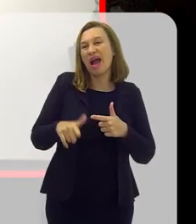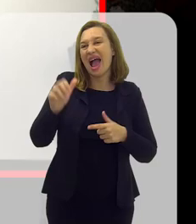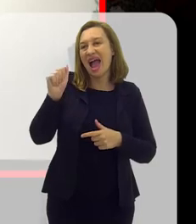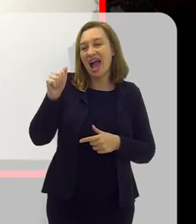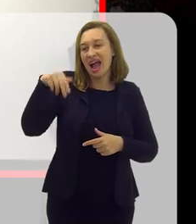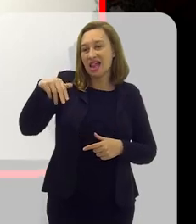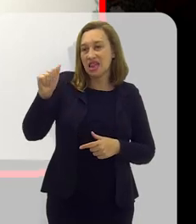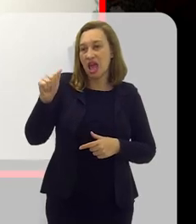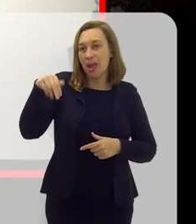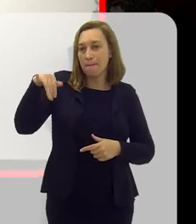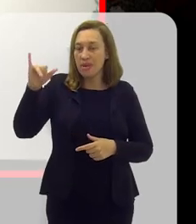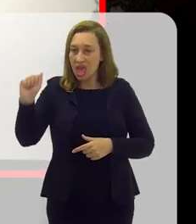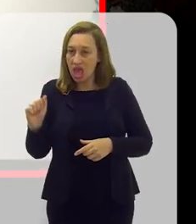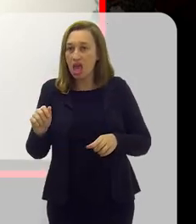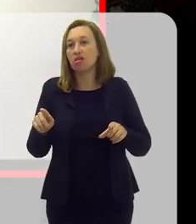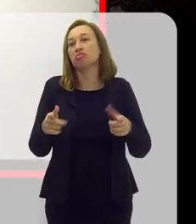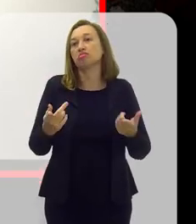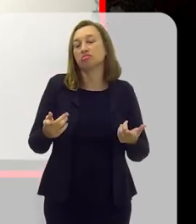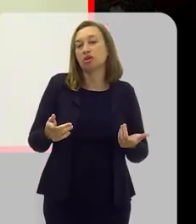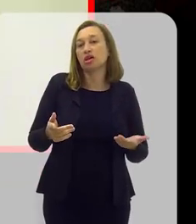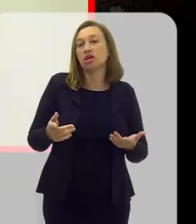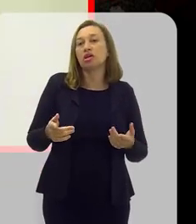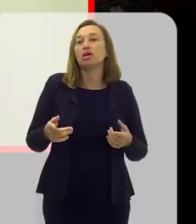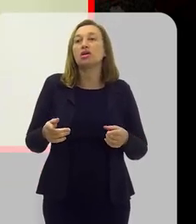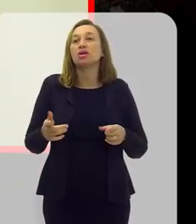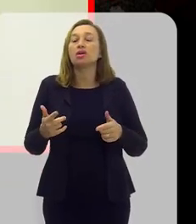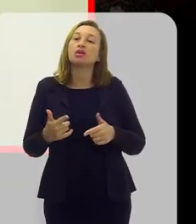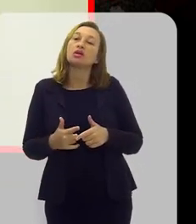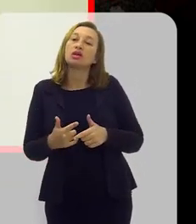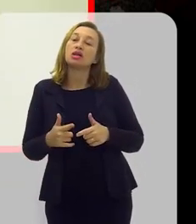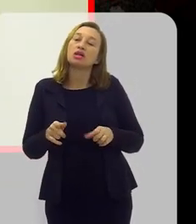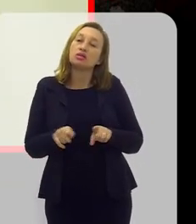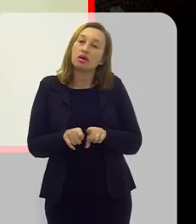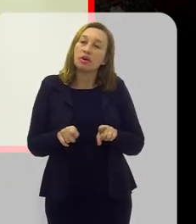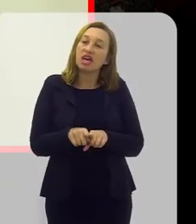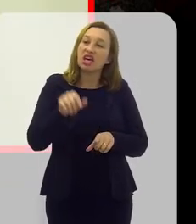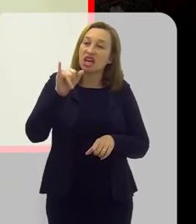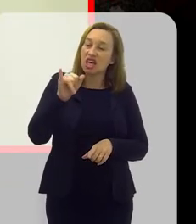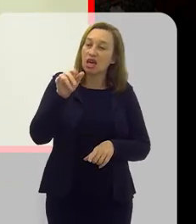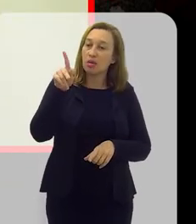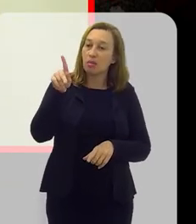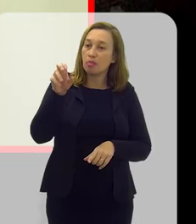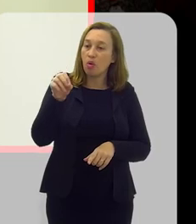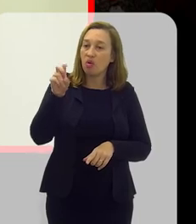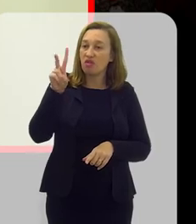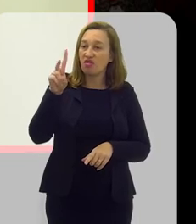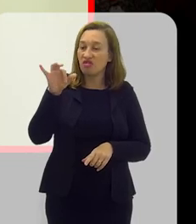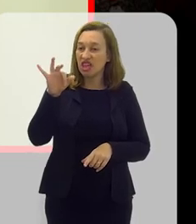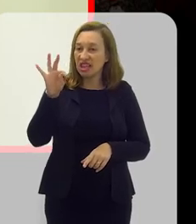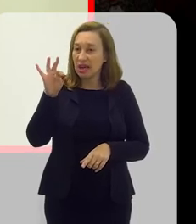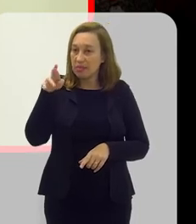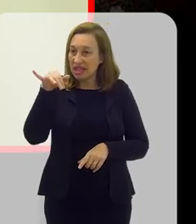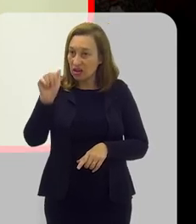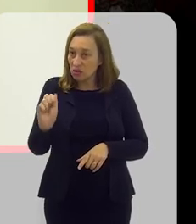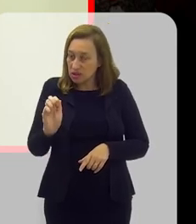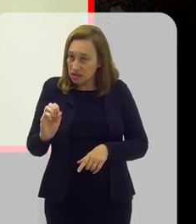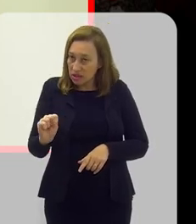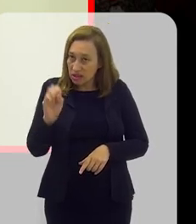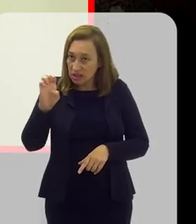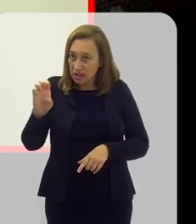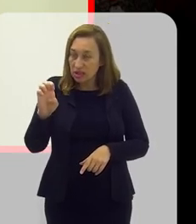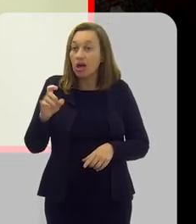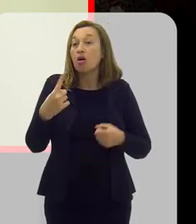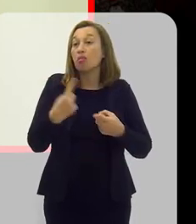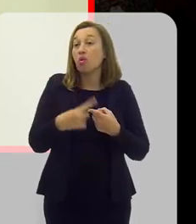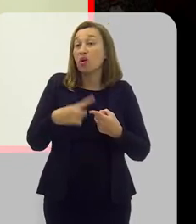criança dependente de ferro, né? Crianças obesas com hipovitaminose, porque passaram a receber alimentos